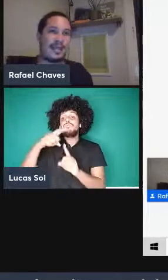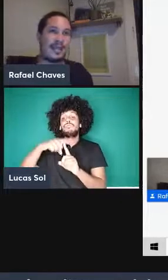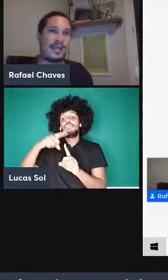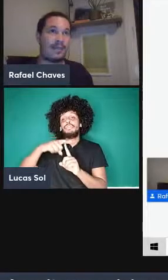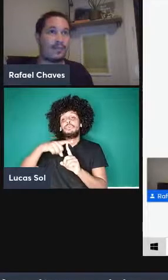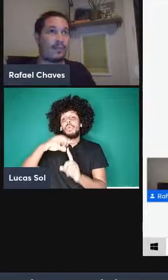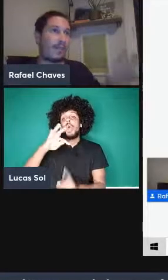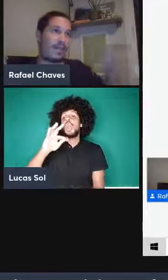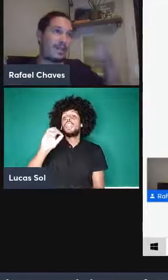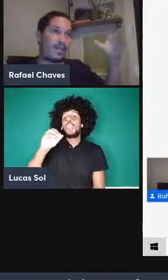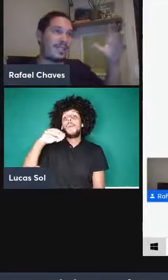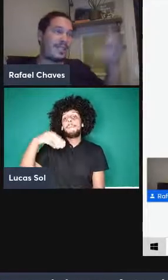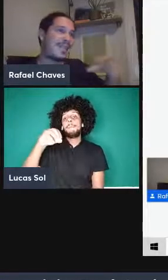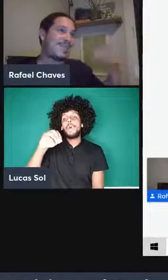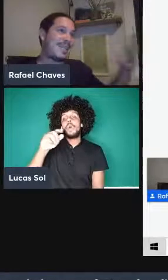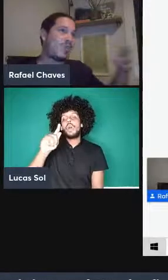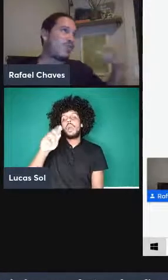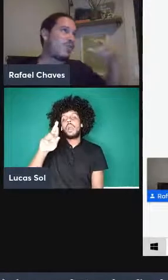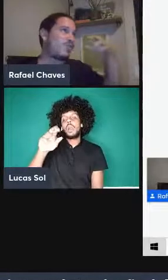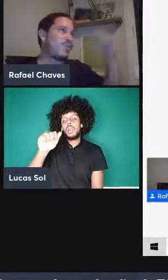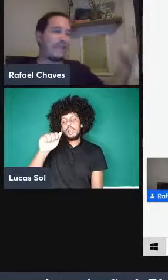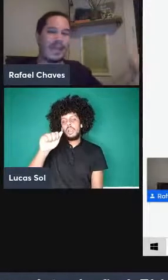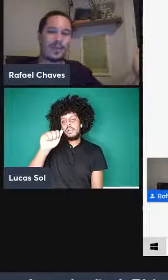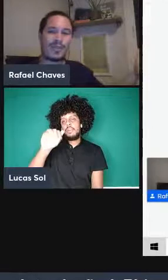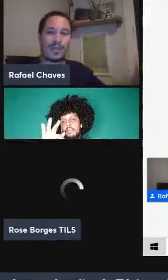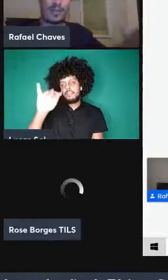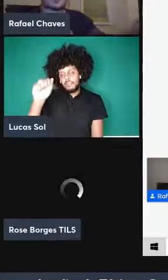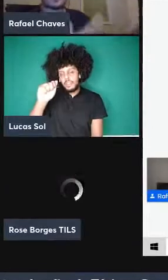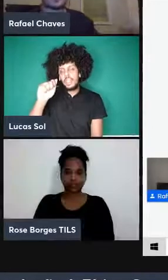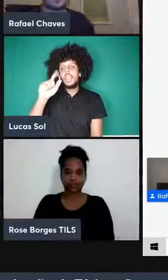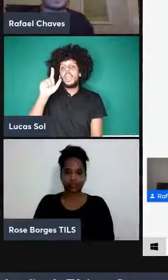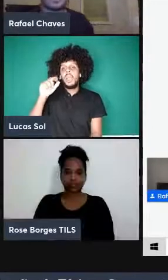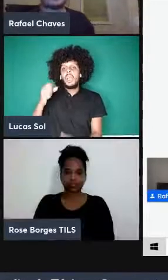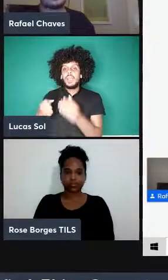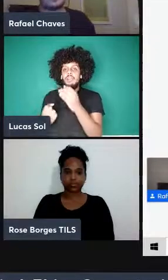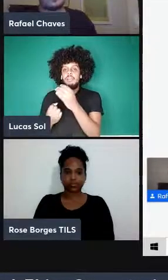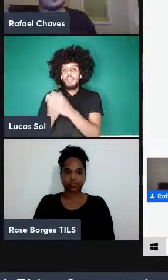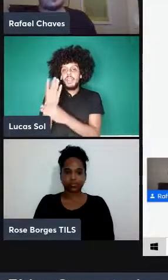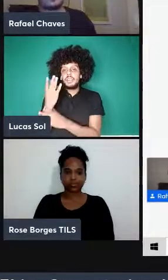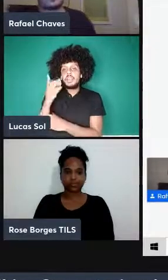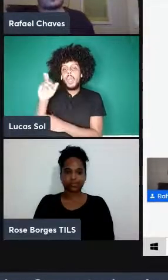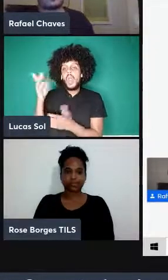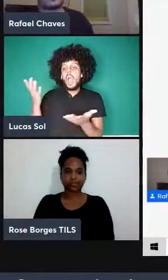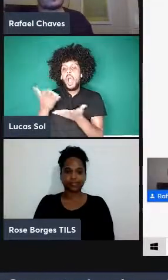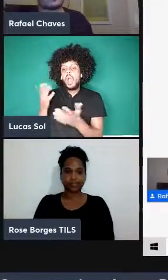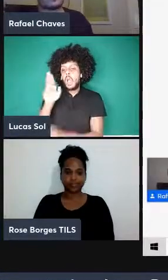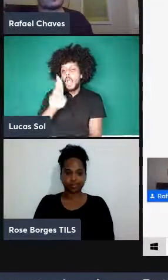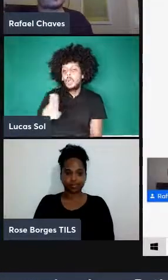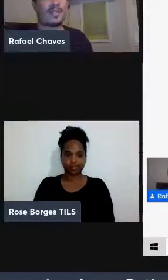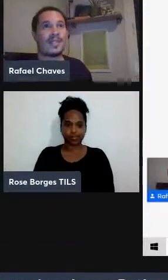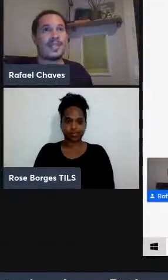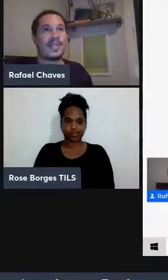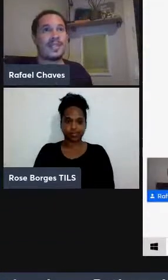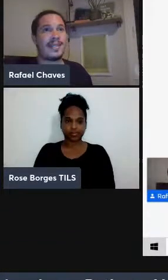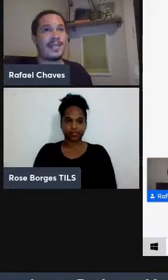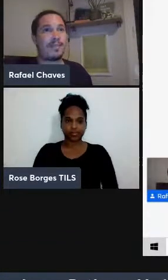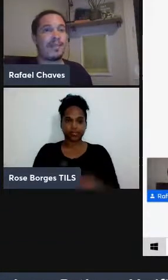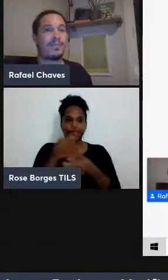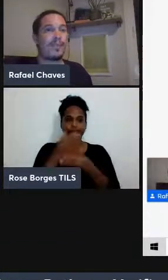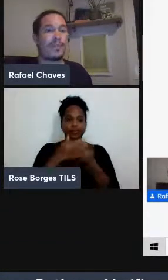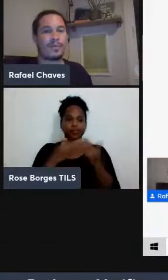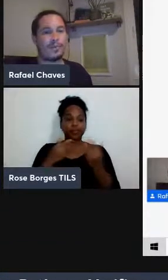foi que assim nasceu nos fundamentos e agora está sendo aplicada então eu acho que